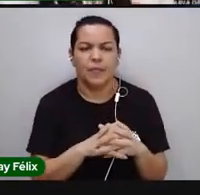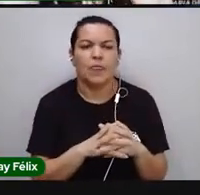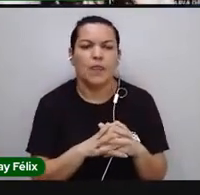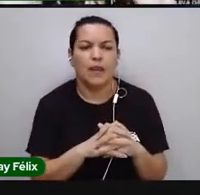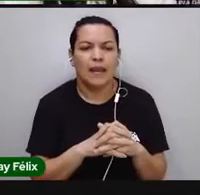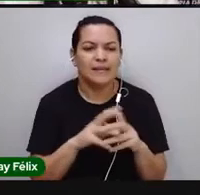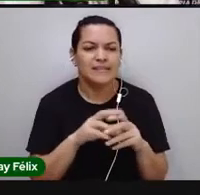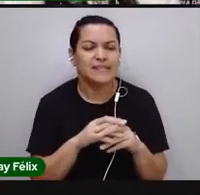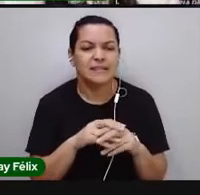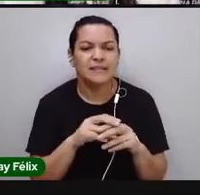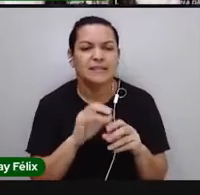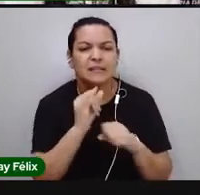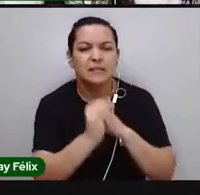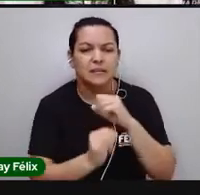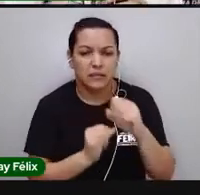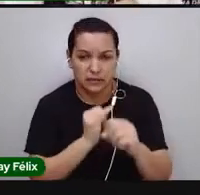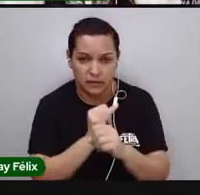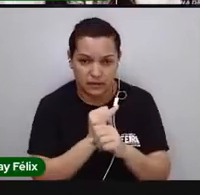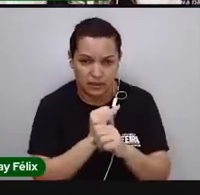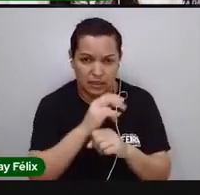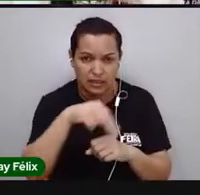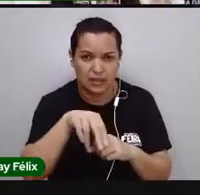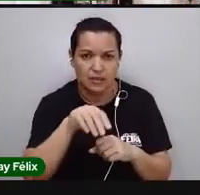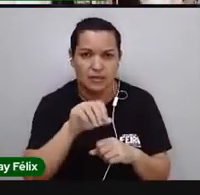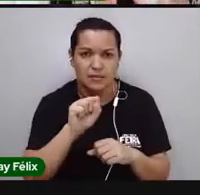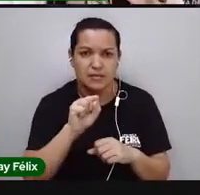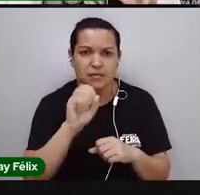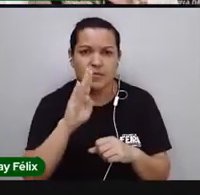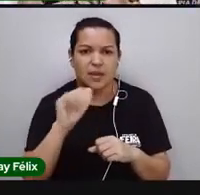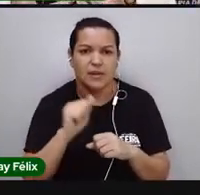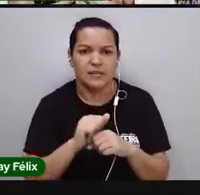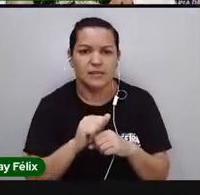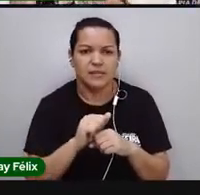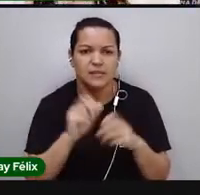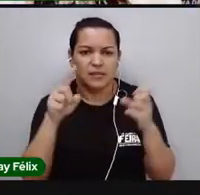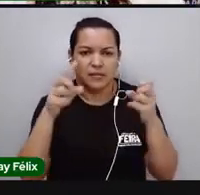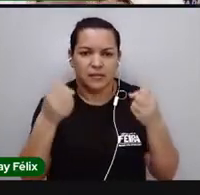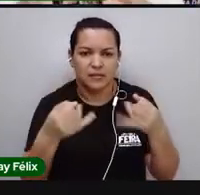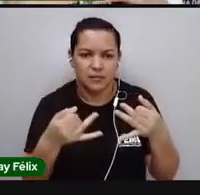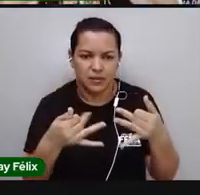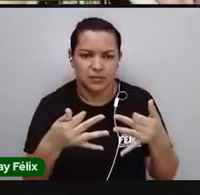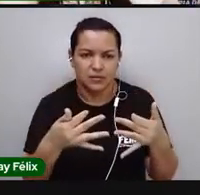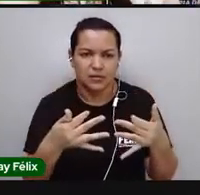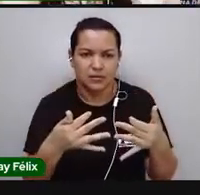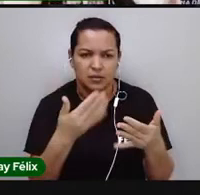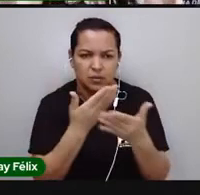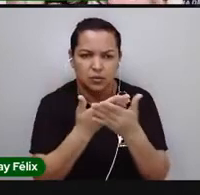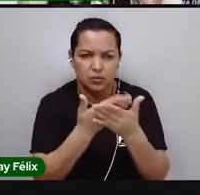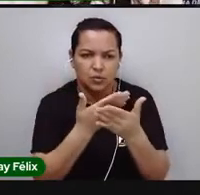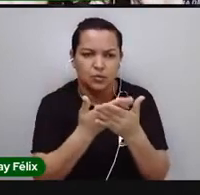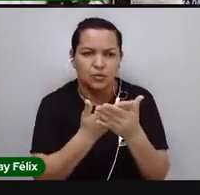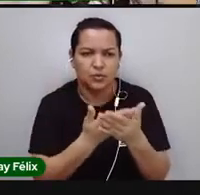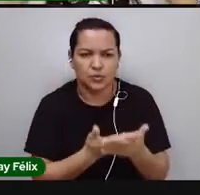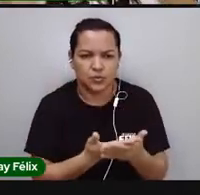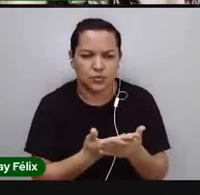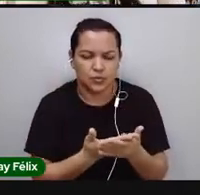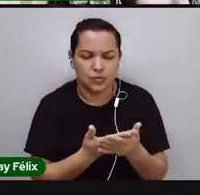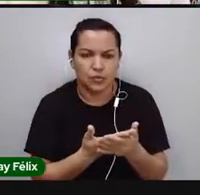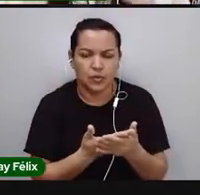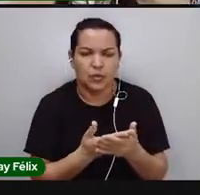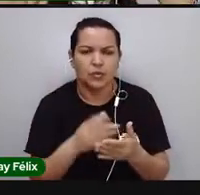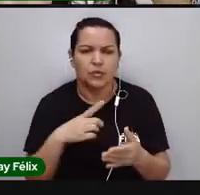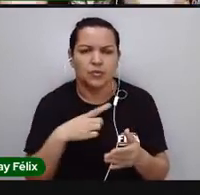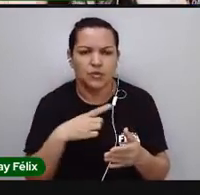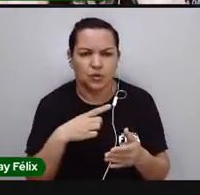NCBI. Ele fez um estudo e tudo que nós temos